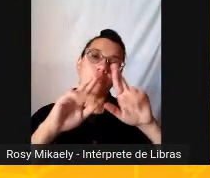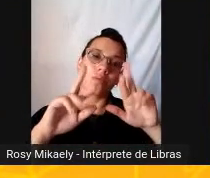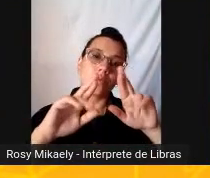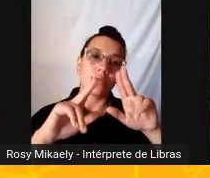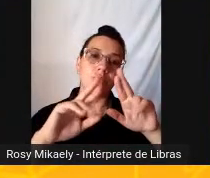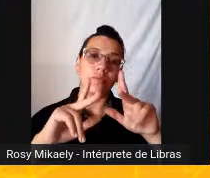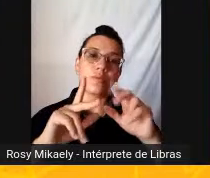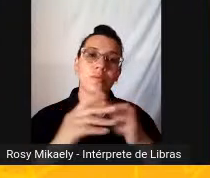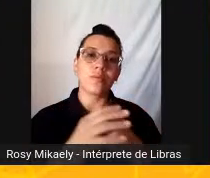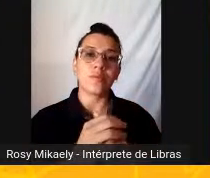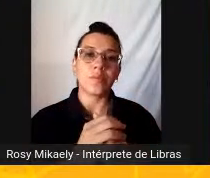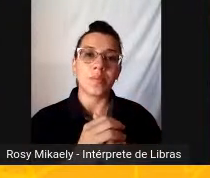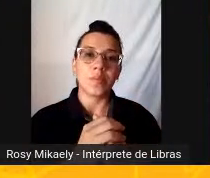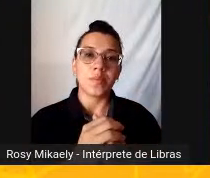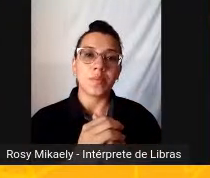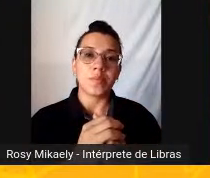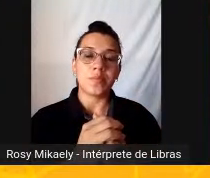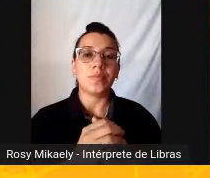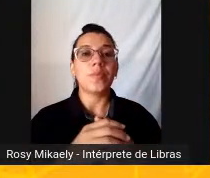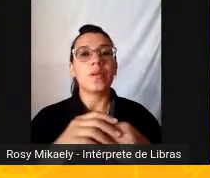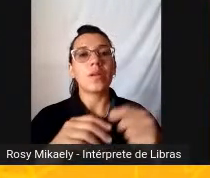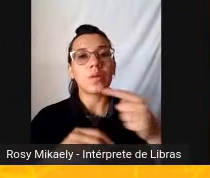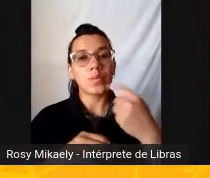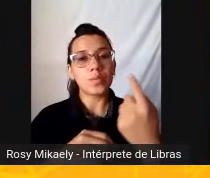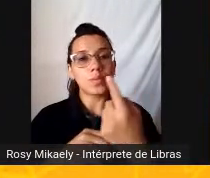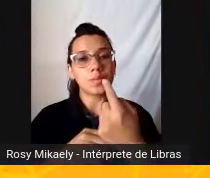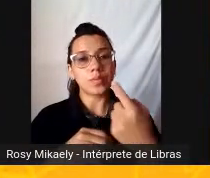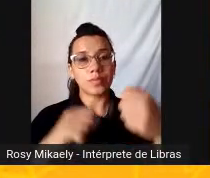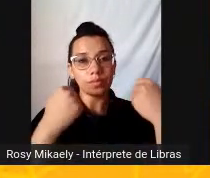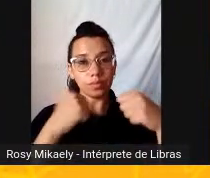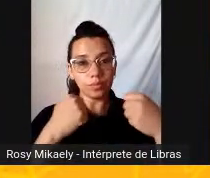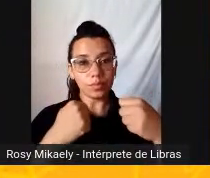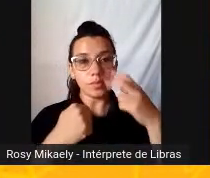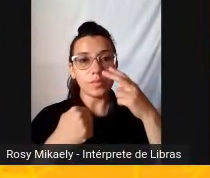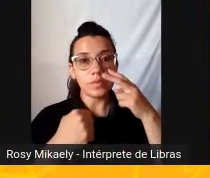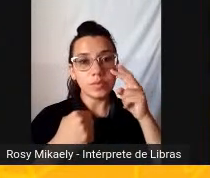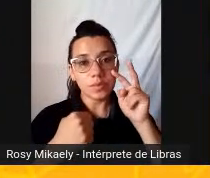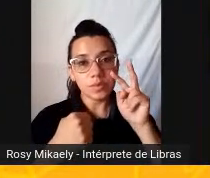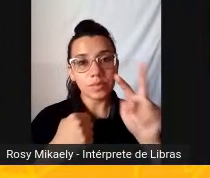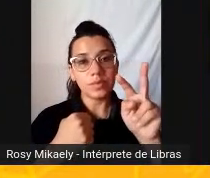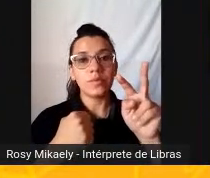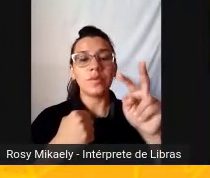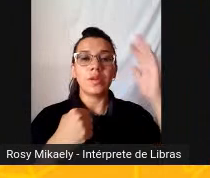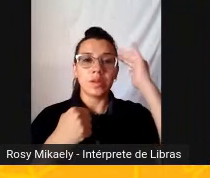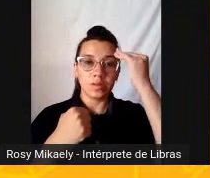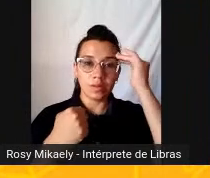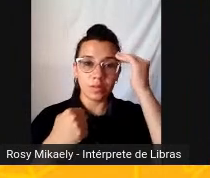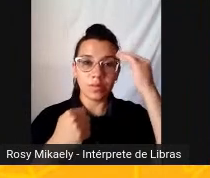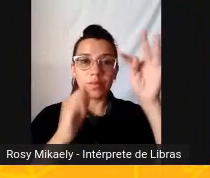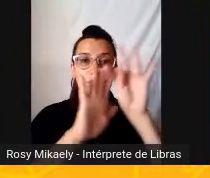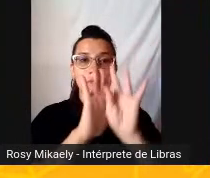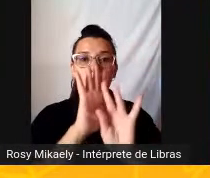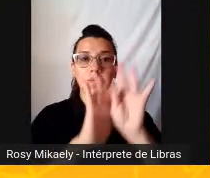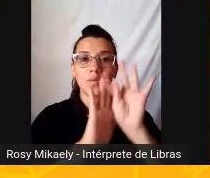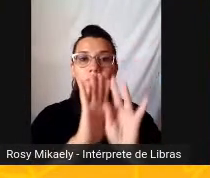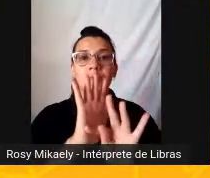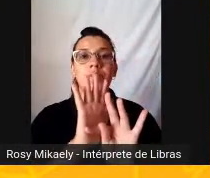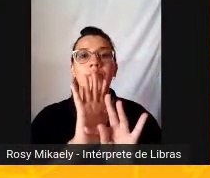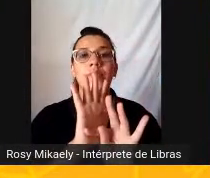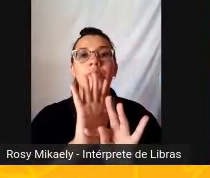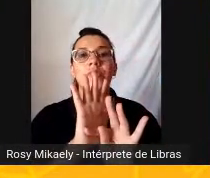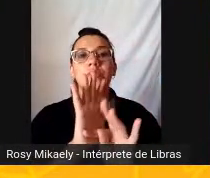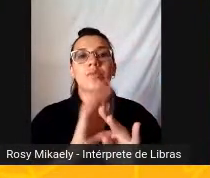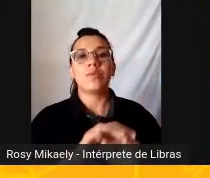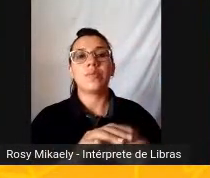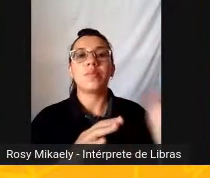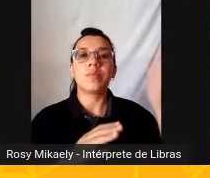Plaus E visibilidade Elas são Coerentes Elas estão Corretas Ocorre que